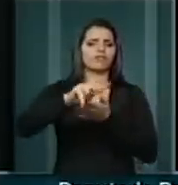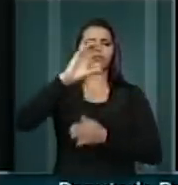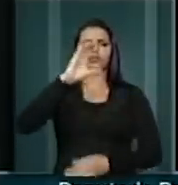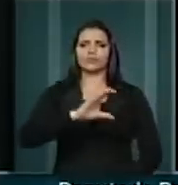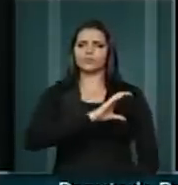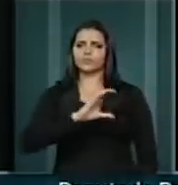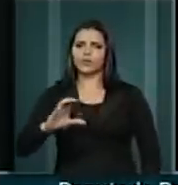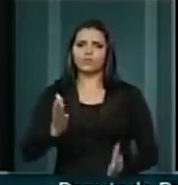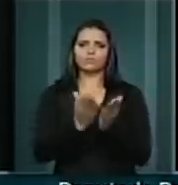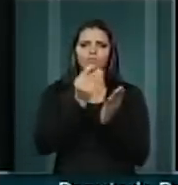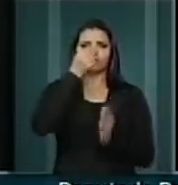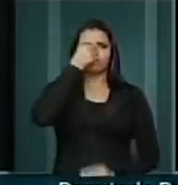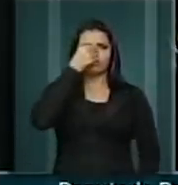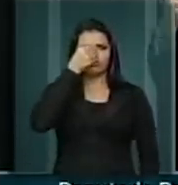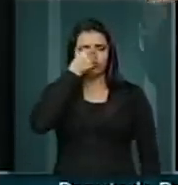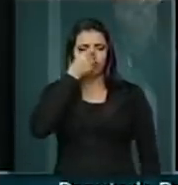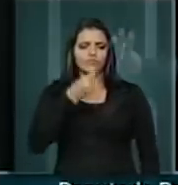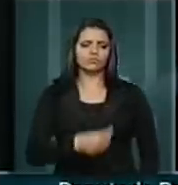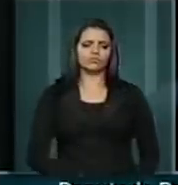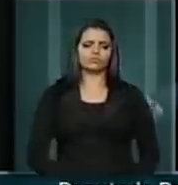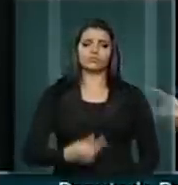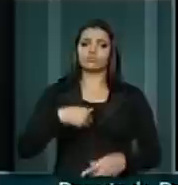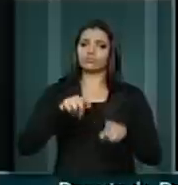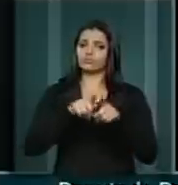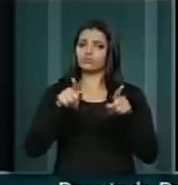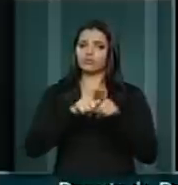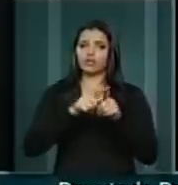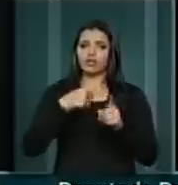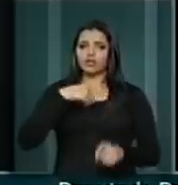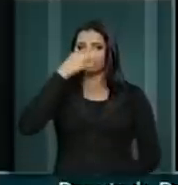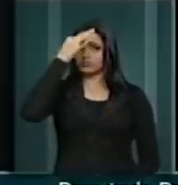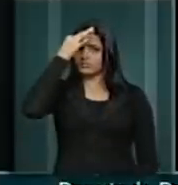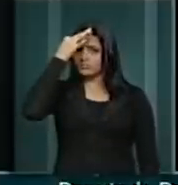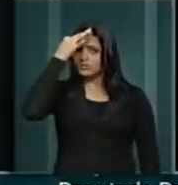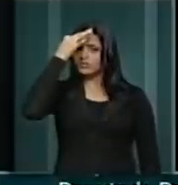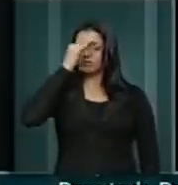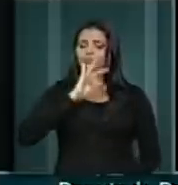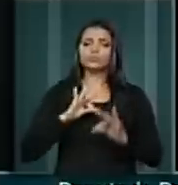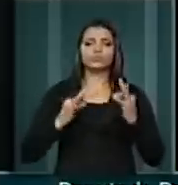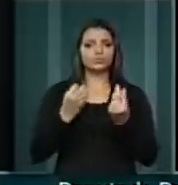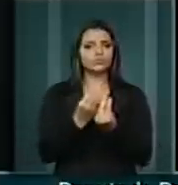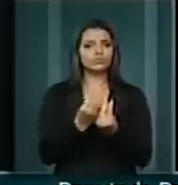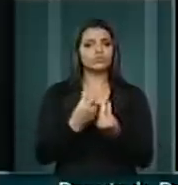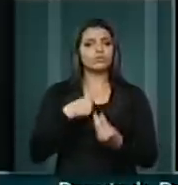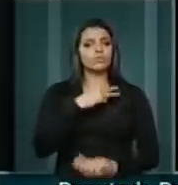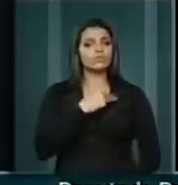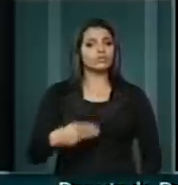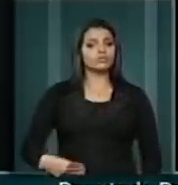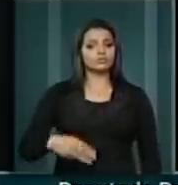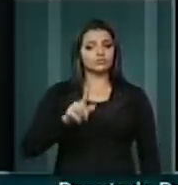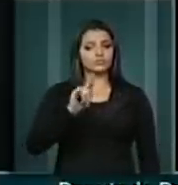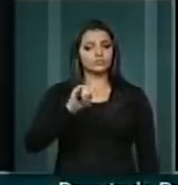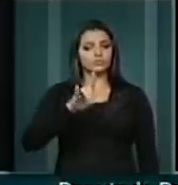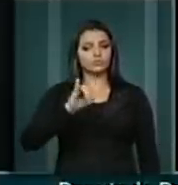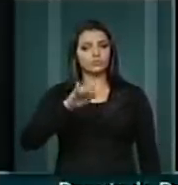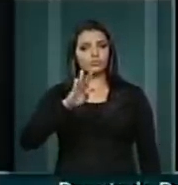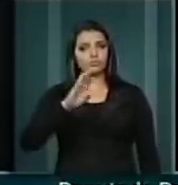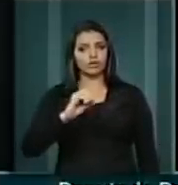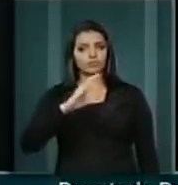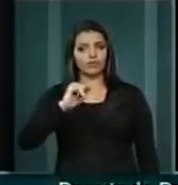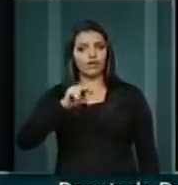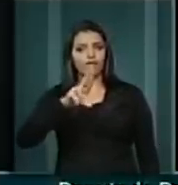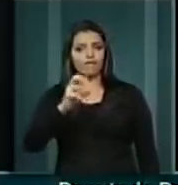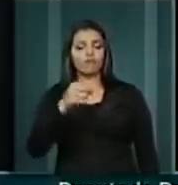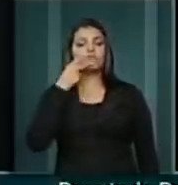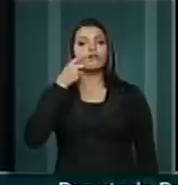católicos, os evangélicos, os espíritas. E o que o ministro Gilberto Carvalho disse, naquele momento, no